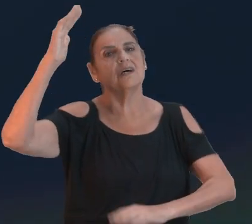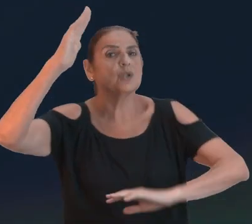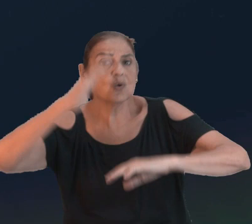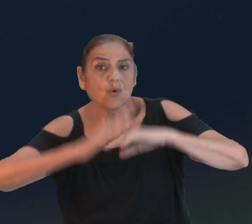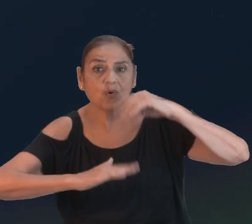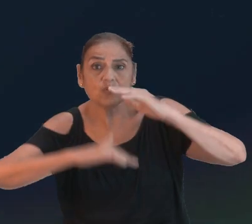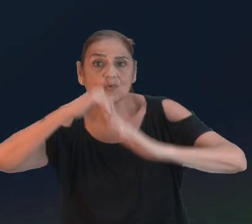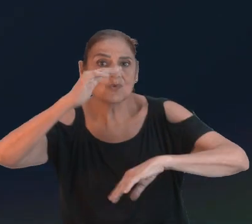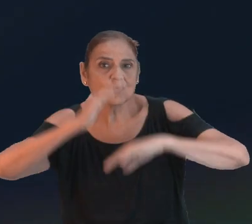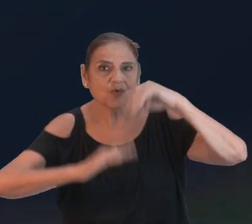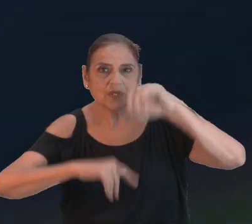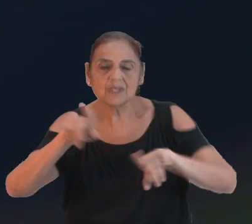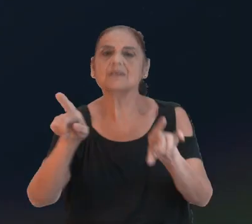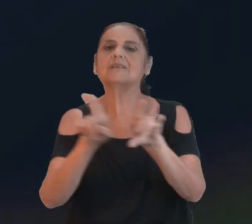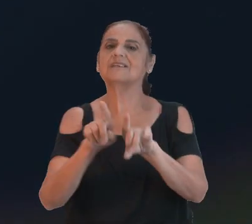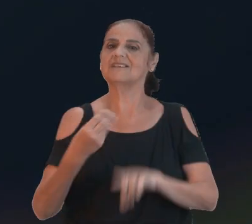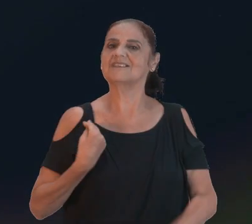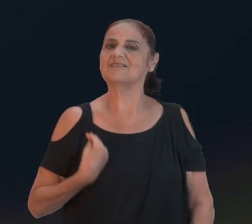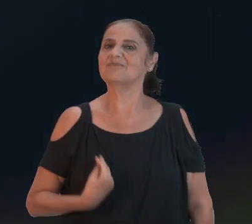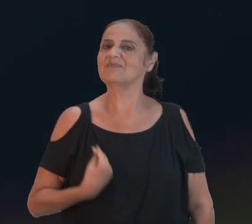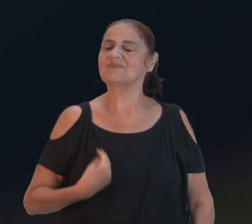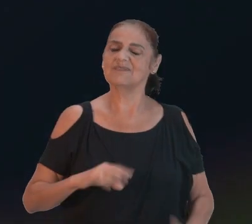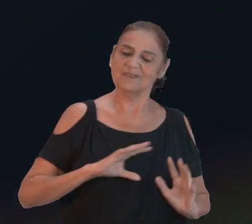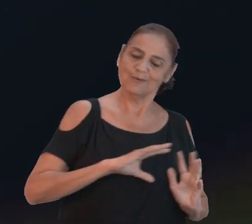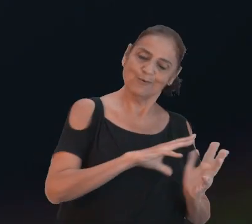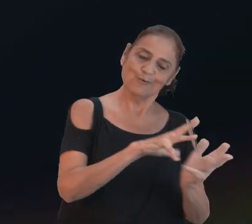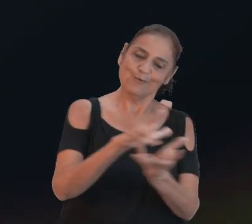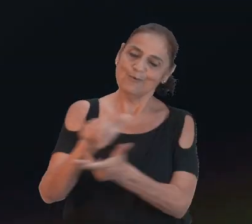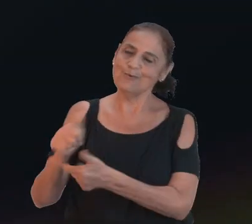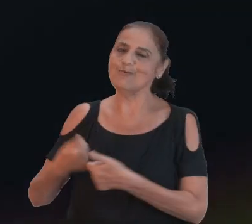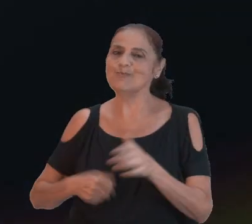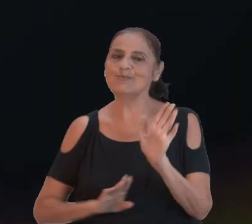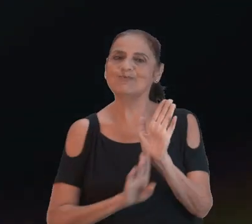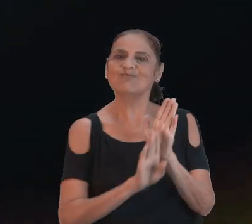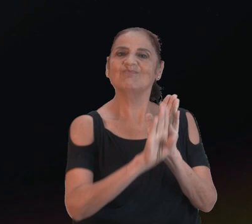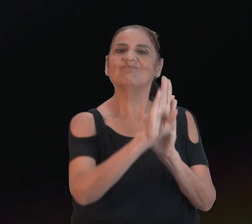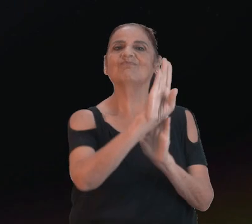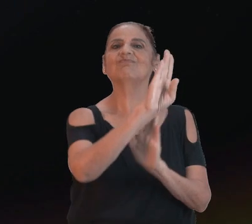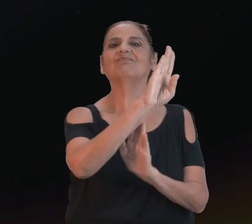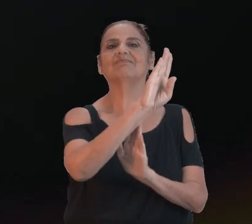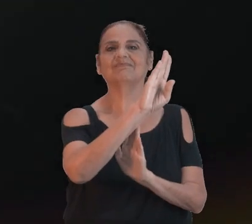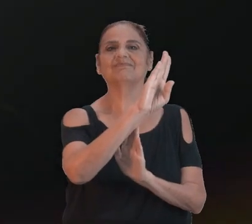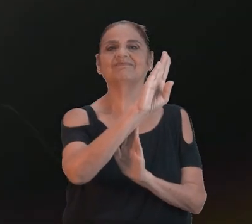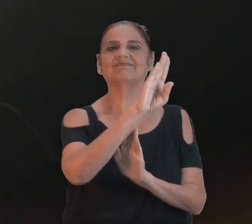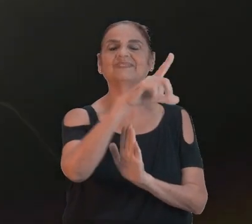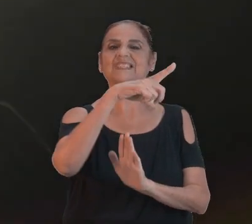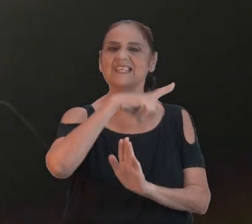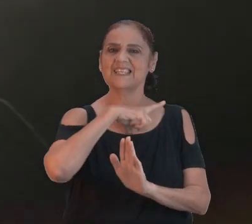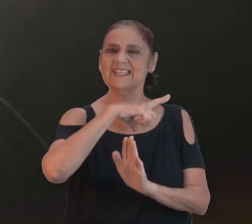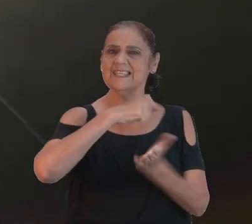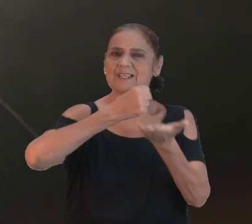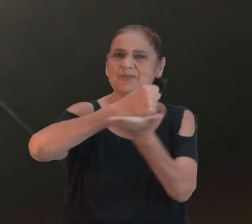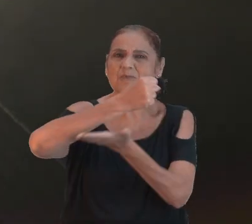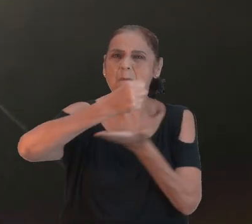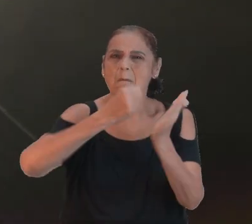e viver o mundo de regeneração. Tendo Cristo como